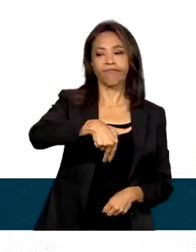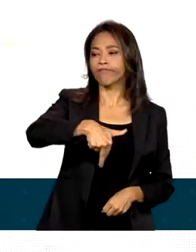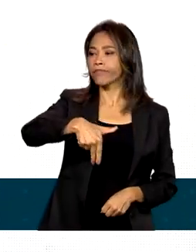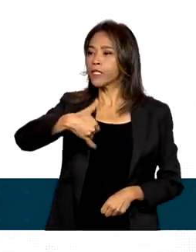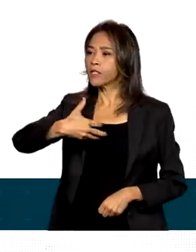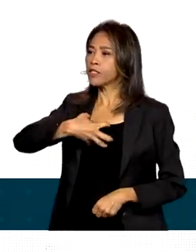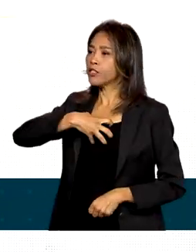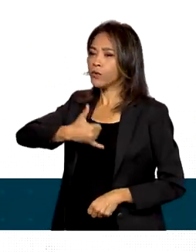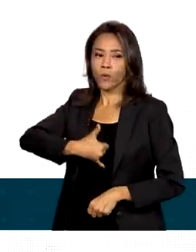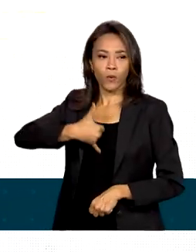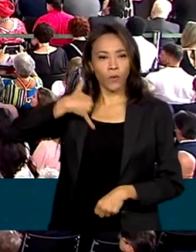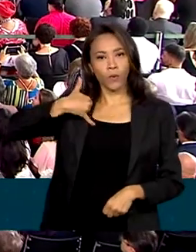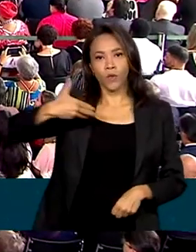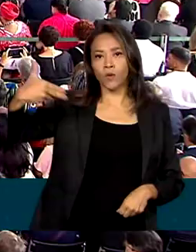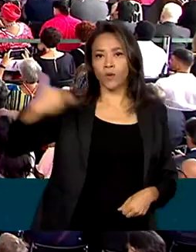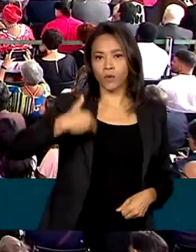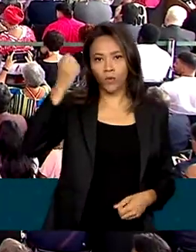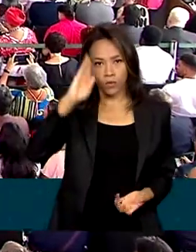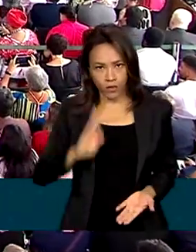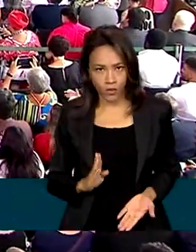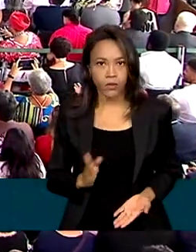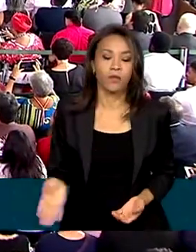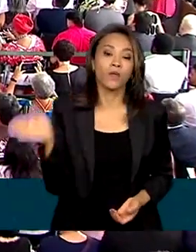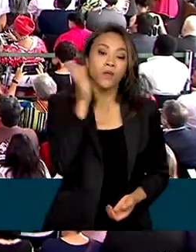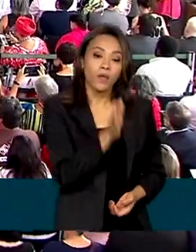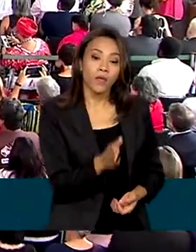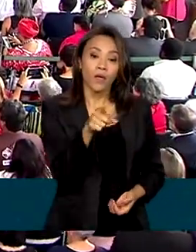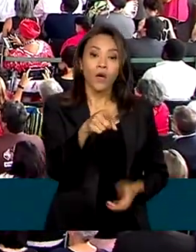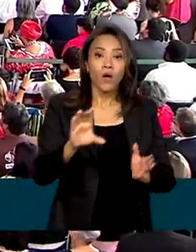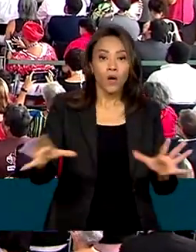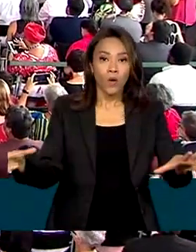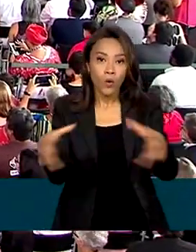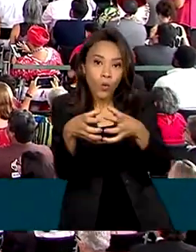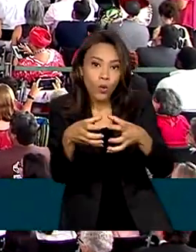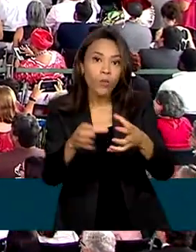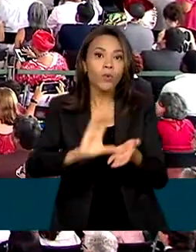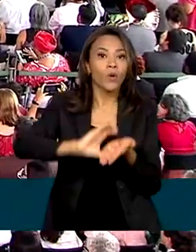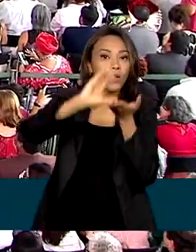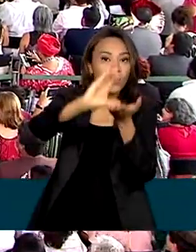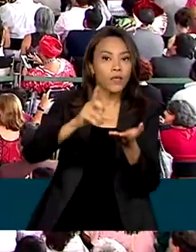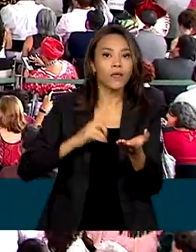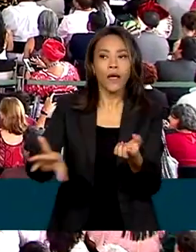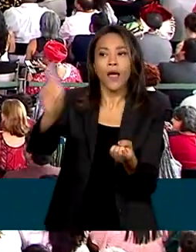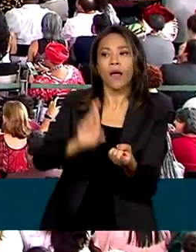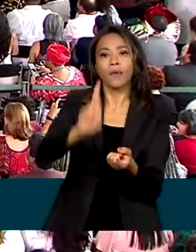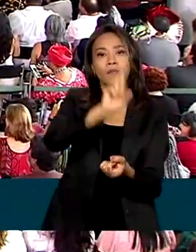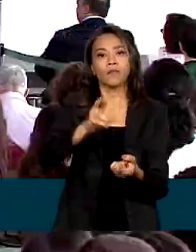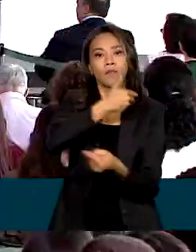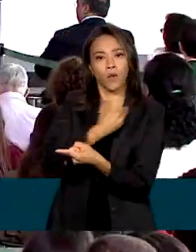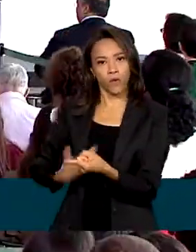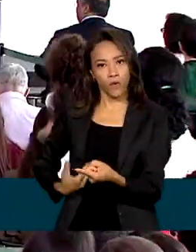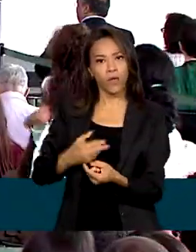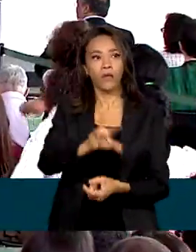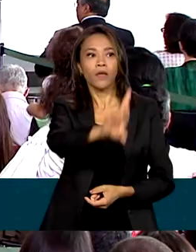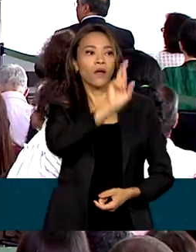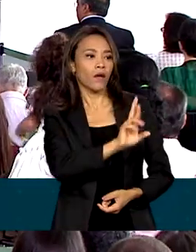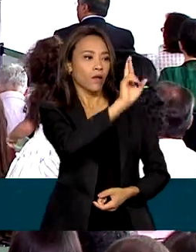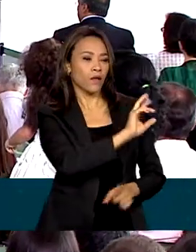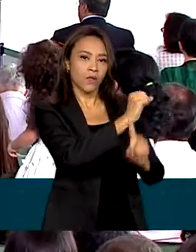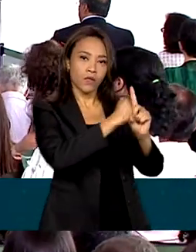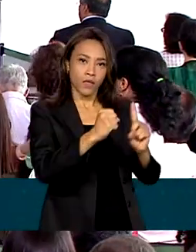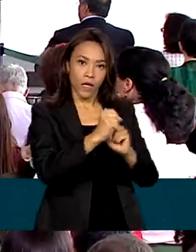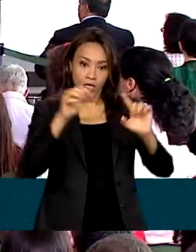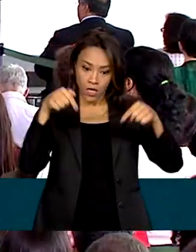ter orgulho de ser brasileiro. O Conselho é formado por representantes do governo e da sociedade. E além do